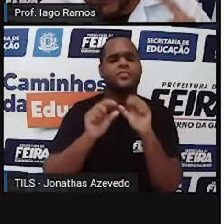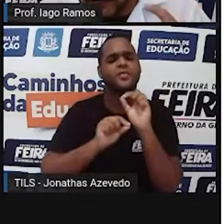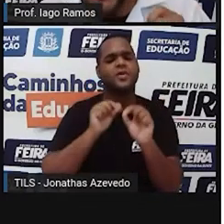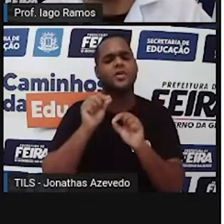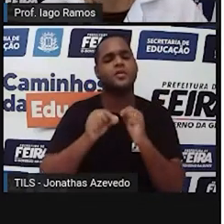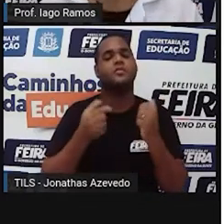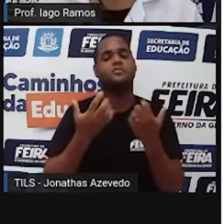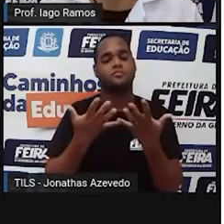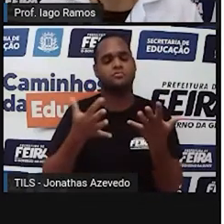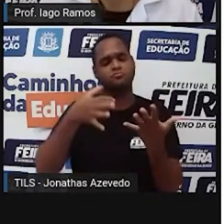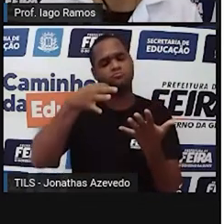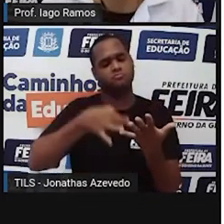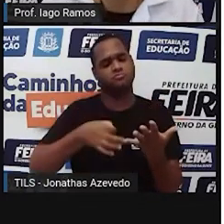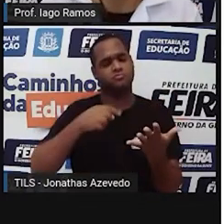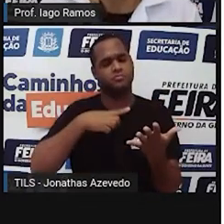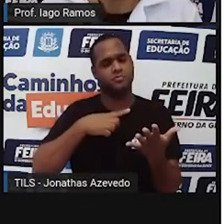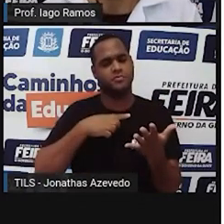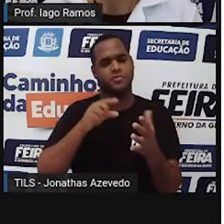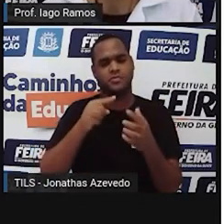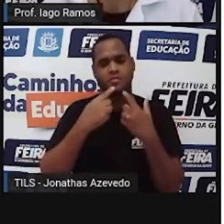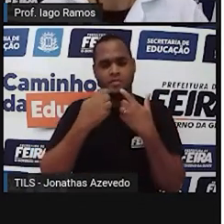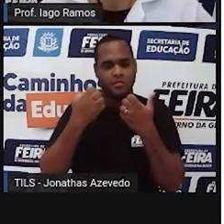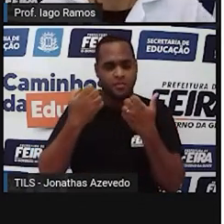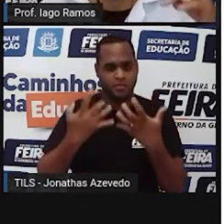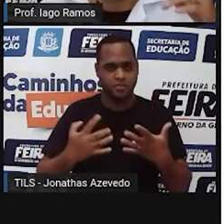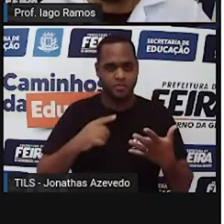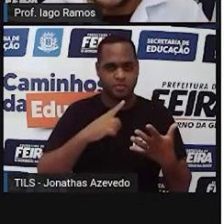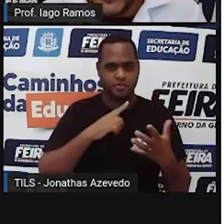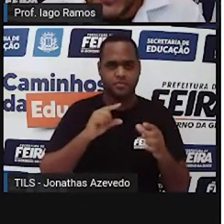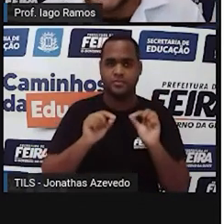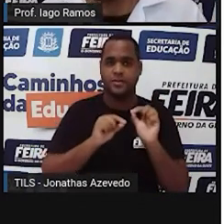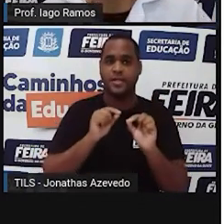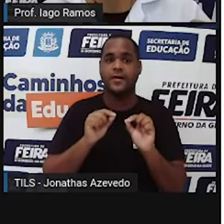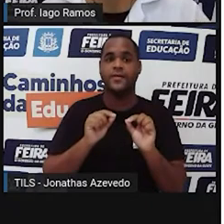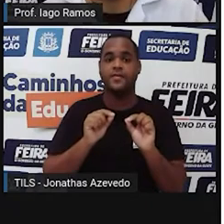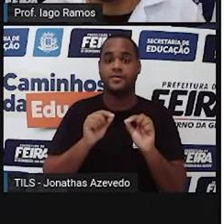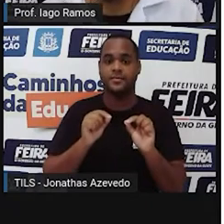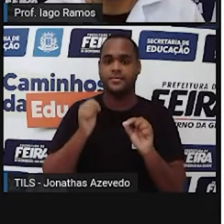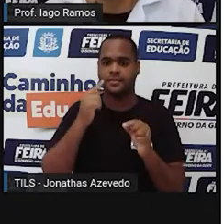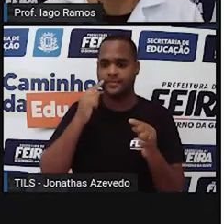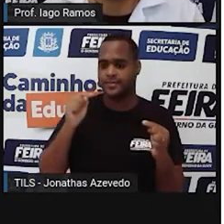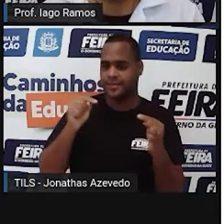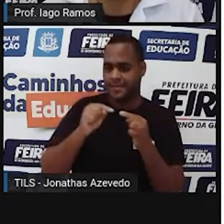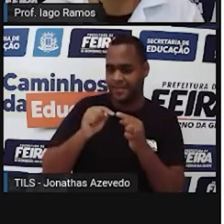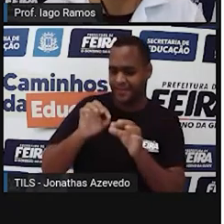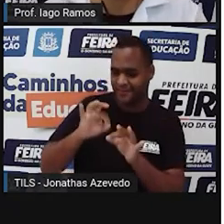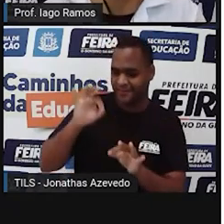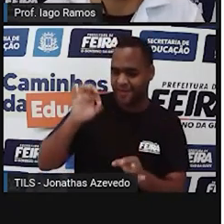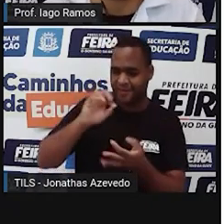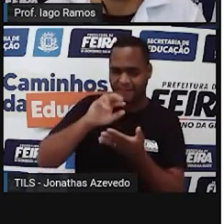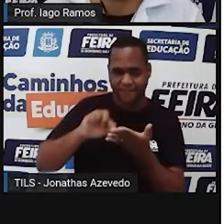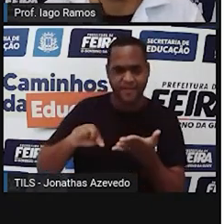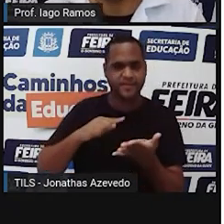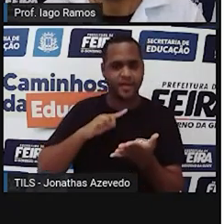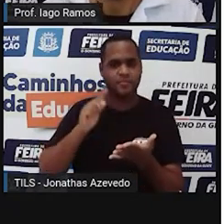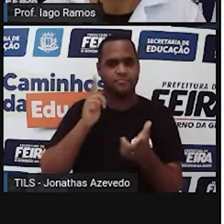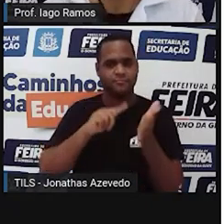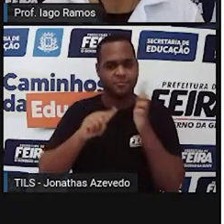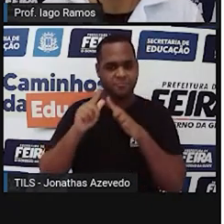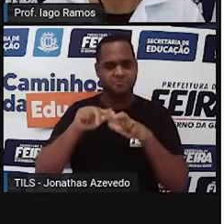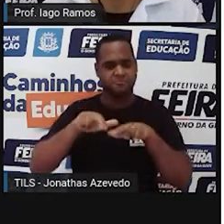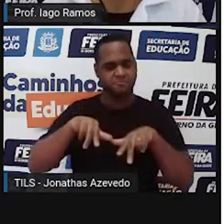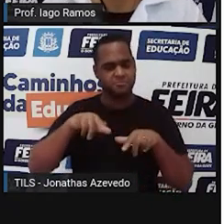Eu tenho certeza que você disse isso aqui, ó. São maneiras de medirmos objetos ou coisas, né?